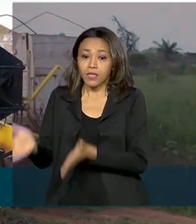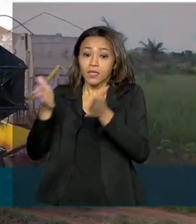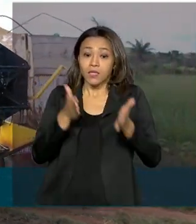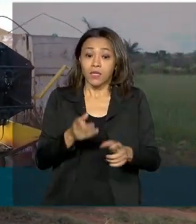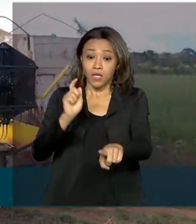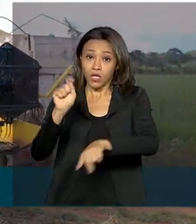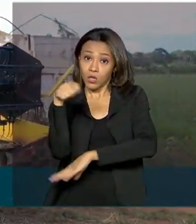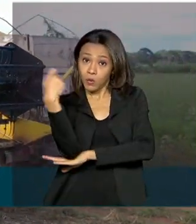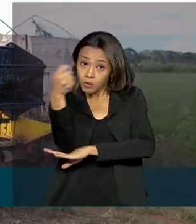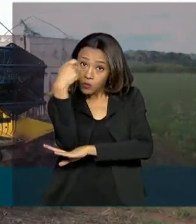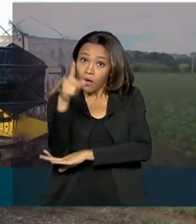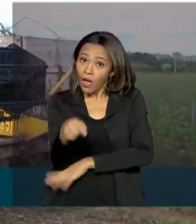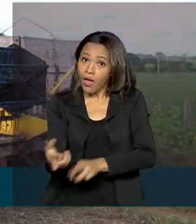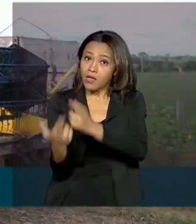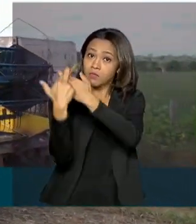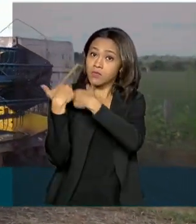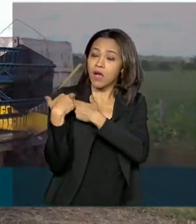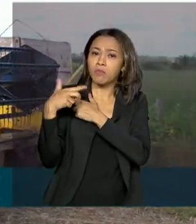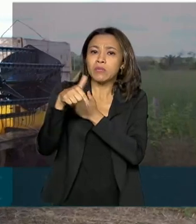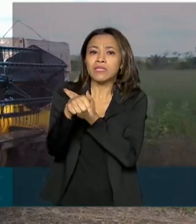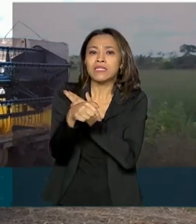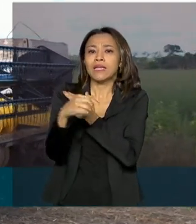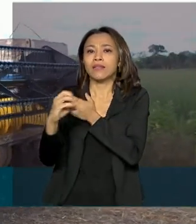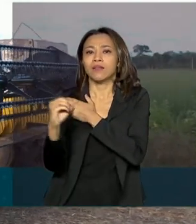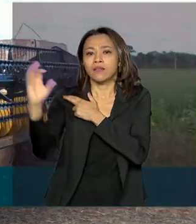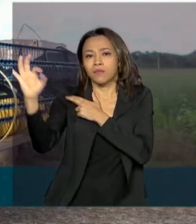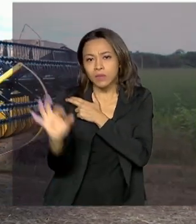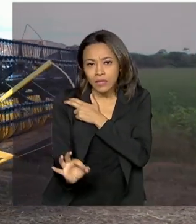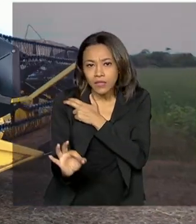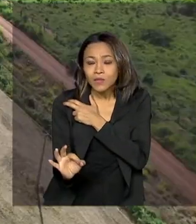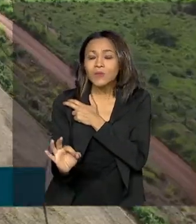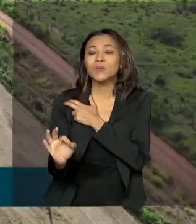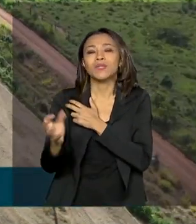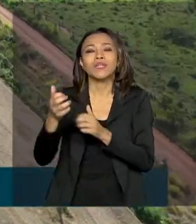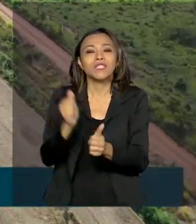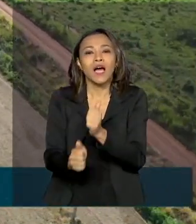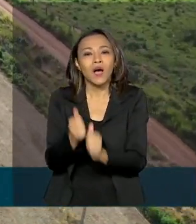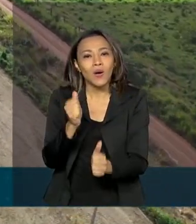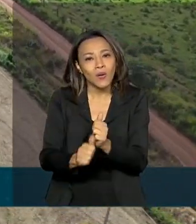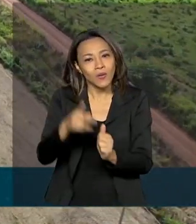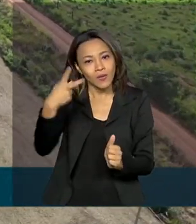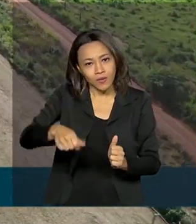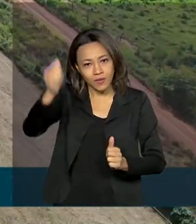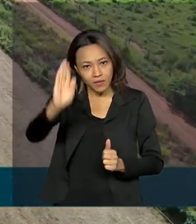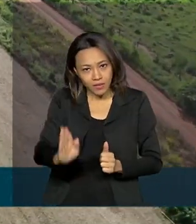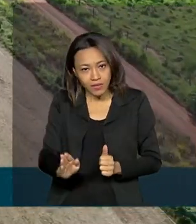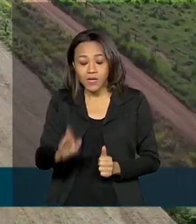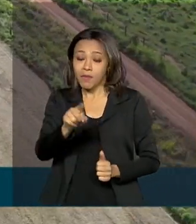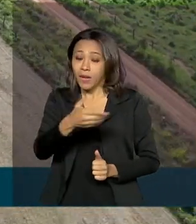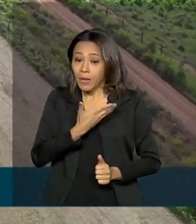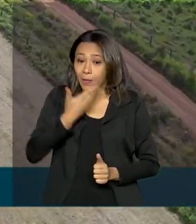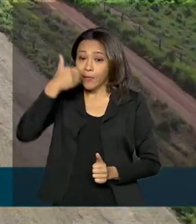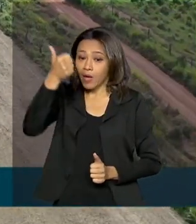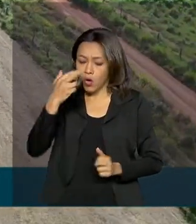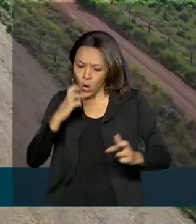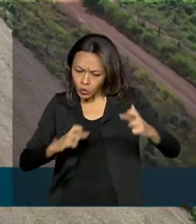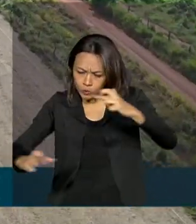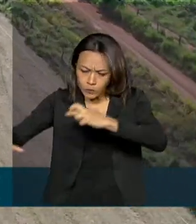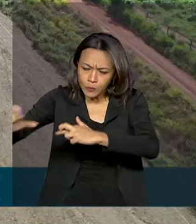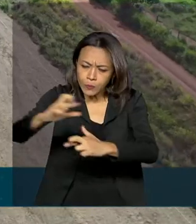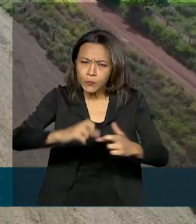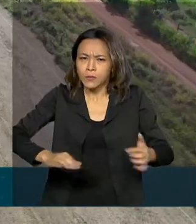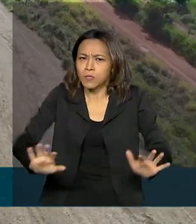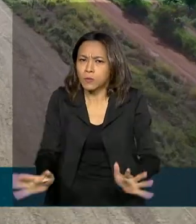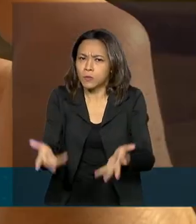por mais de 70% da produção brasileira de arroz. Para melhorar o monitoramento e aumentar a